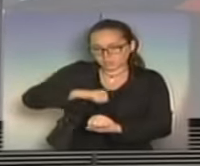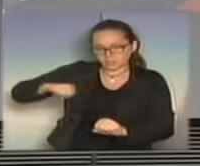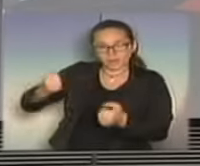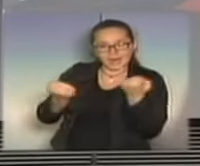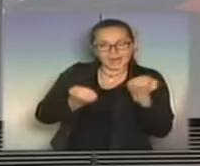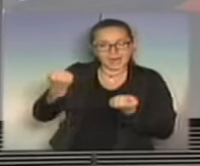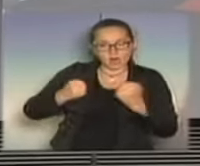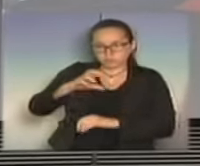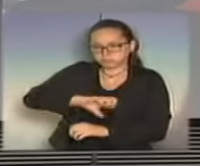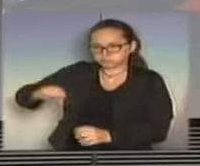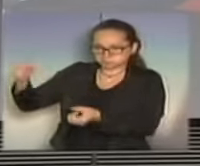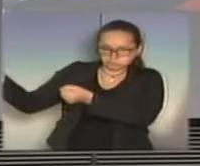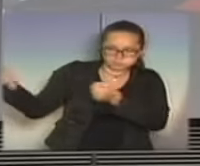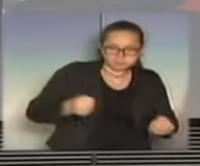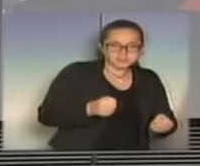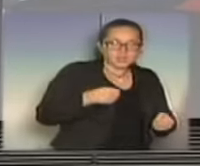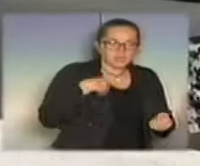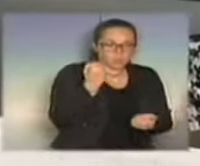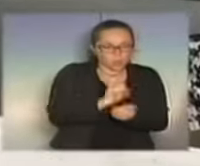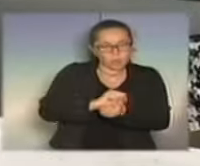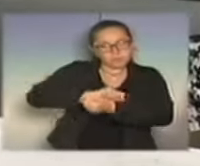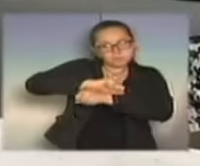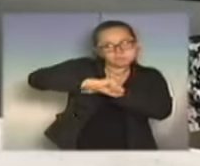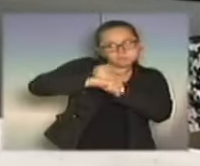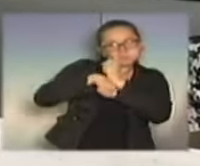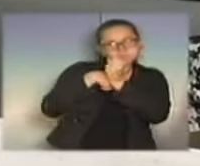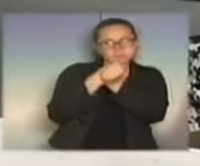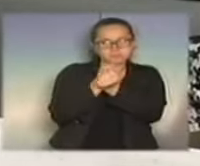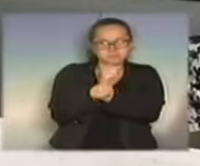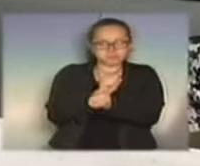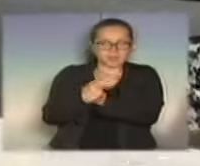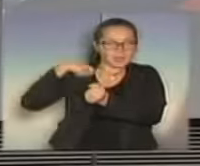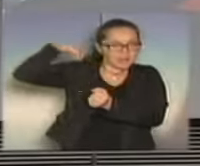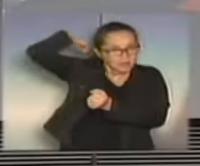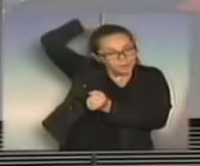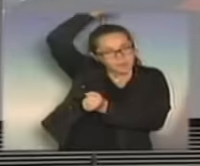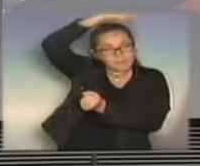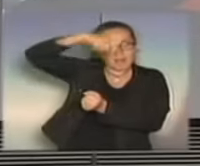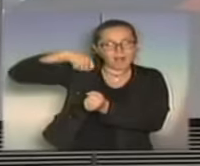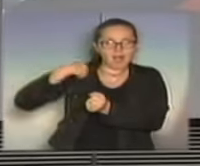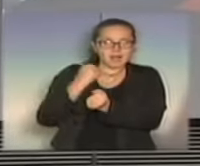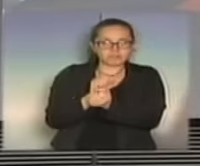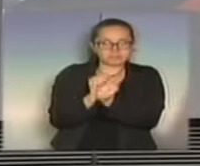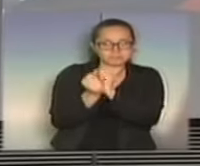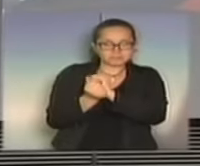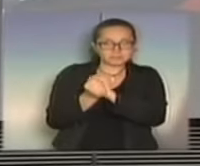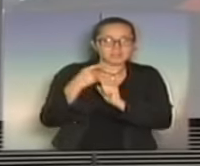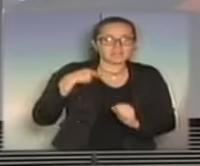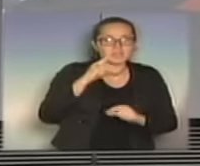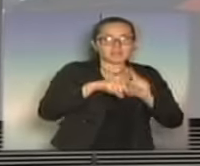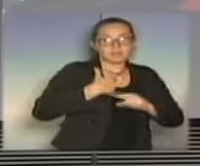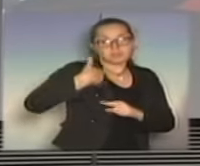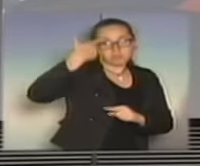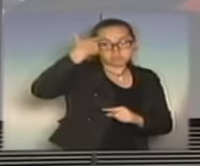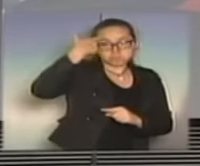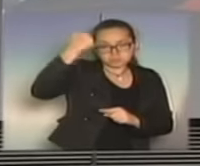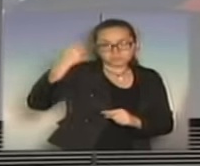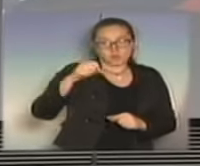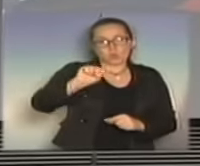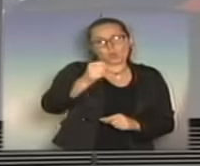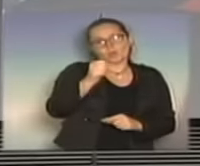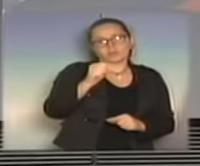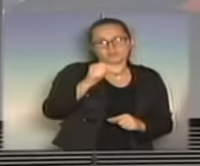o corpo foi encontrado amarrado, ele estava amarrado, veja só o requinte de perversidade e foi executado com oito tiros.